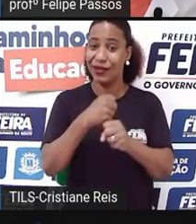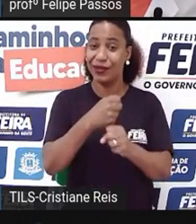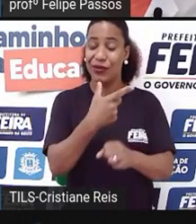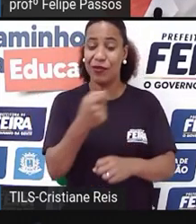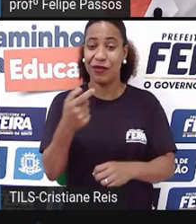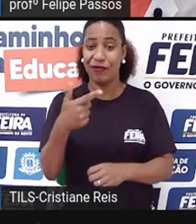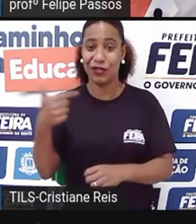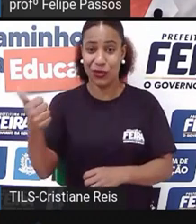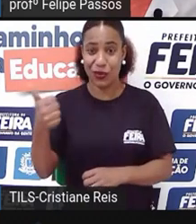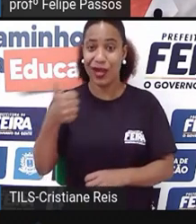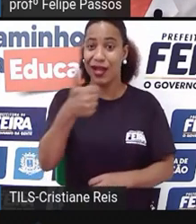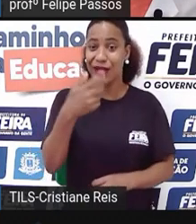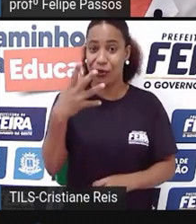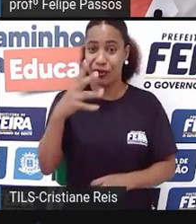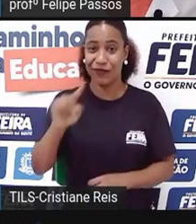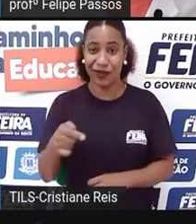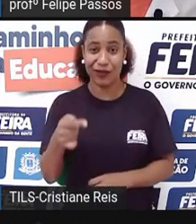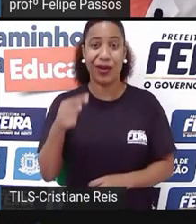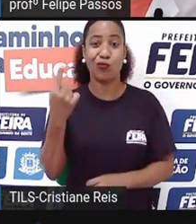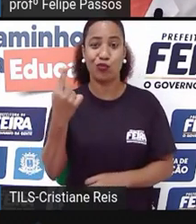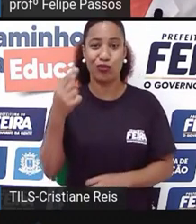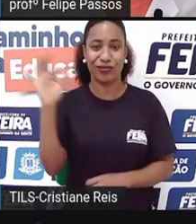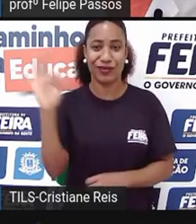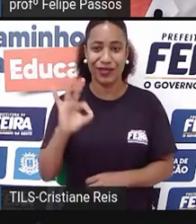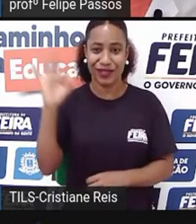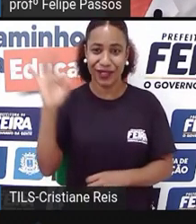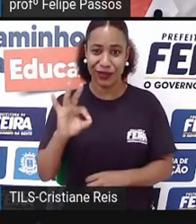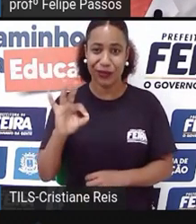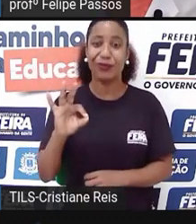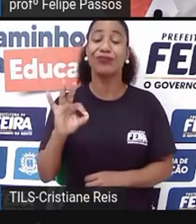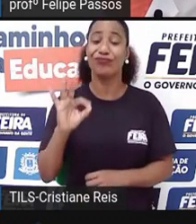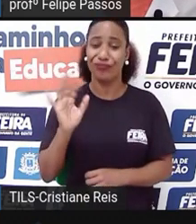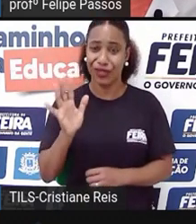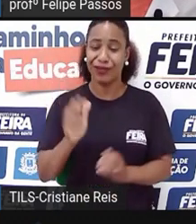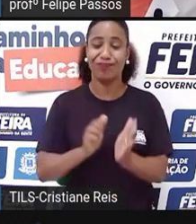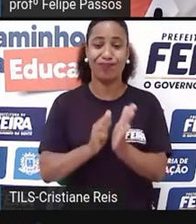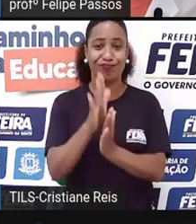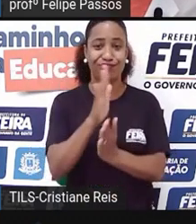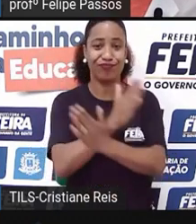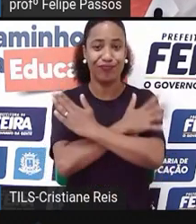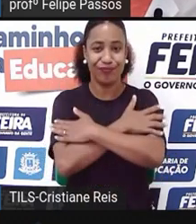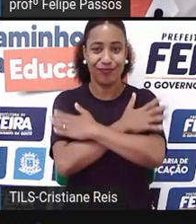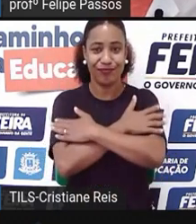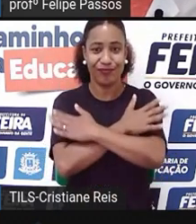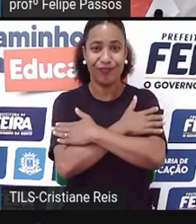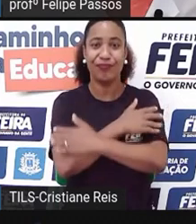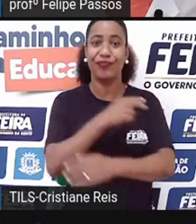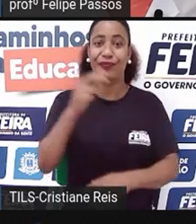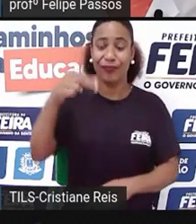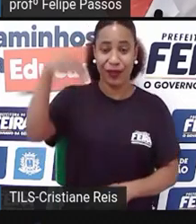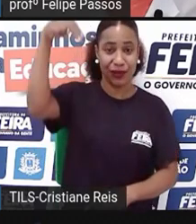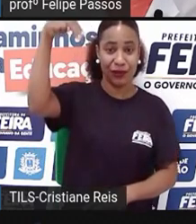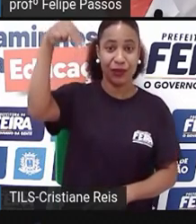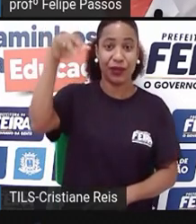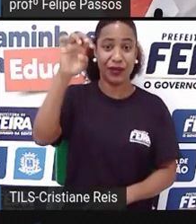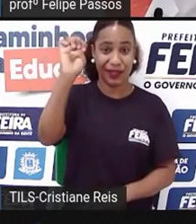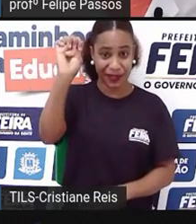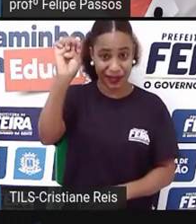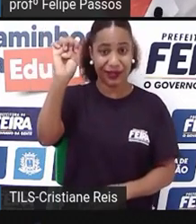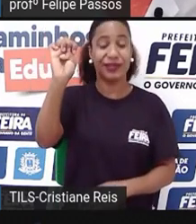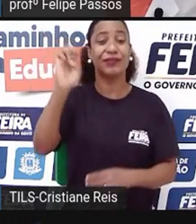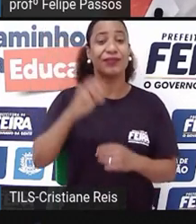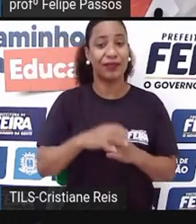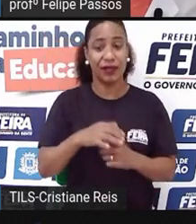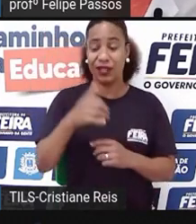,1% de desempregados. E no Nordeste, essa situação, ela ainda é pior, porque são 18